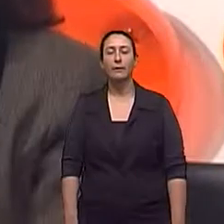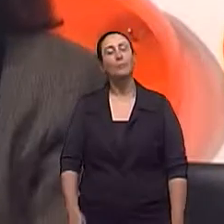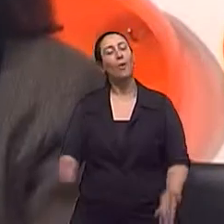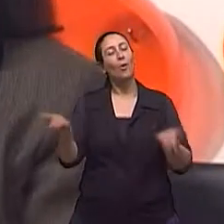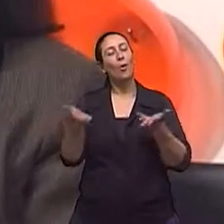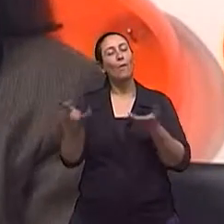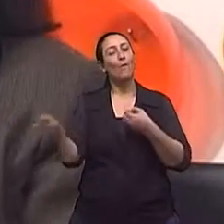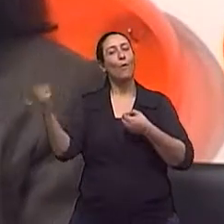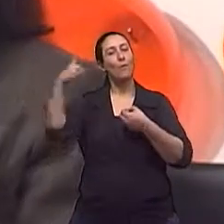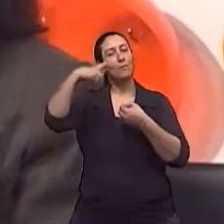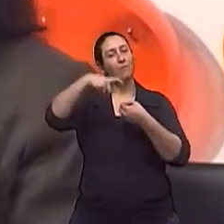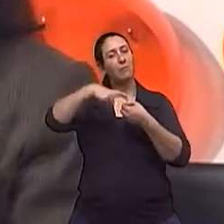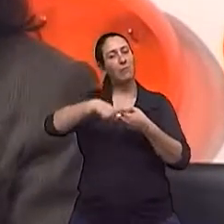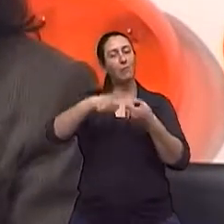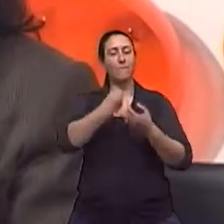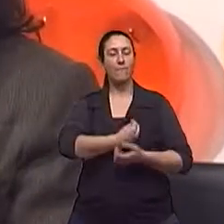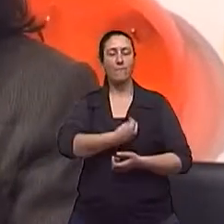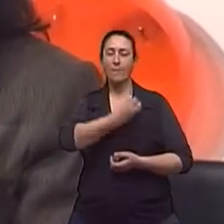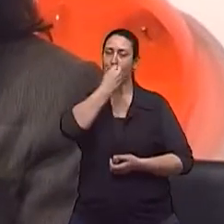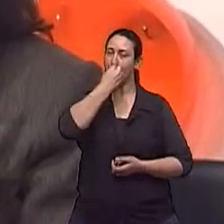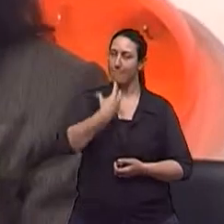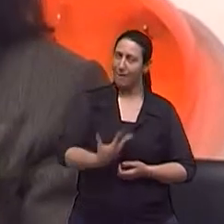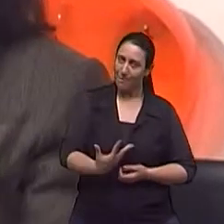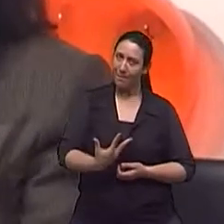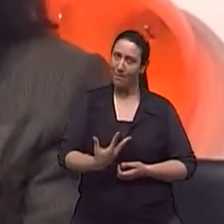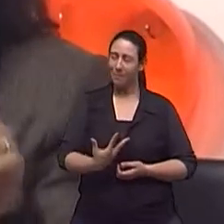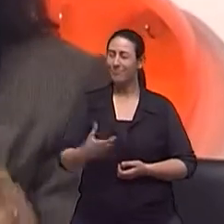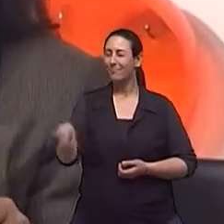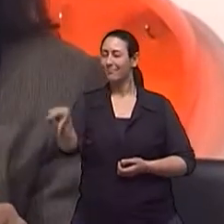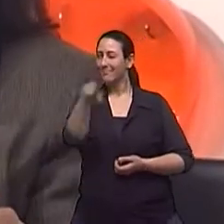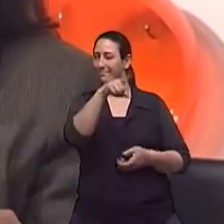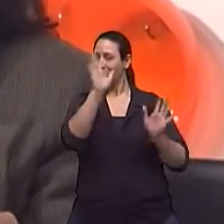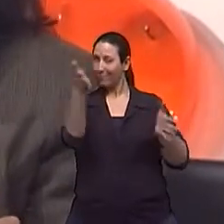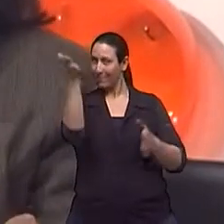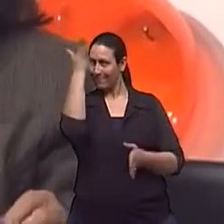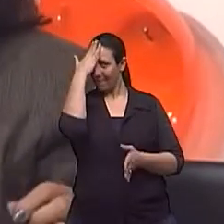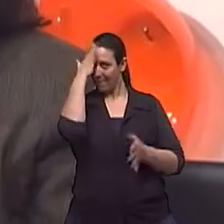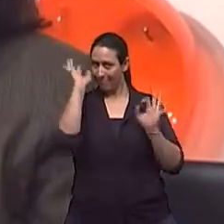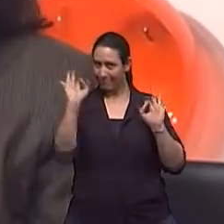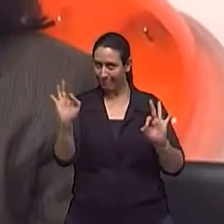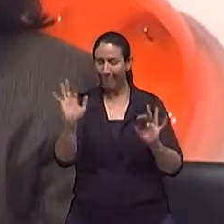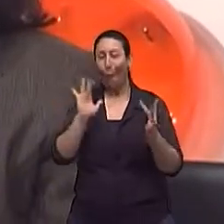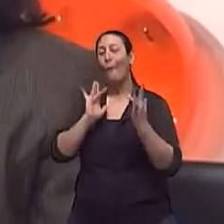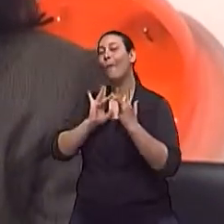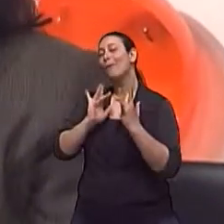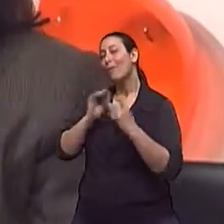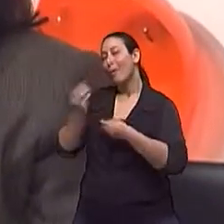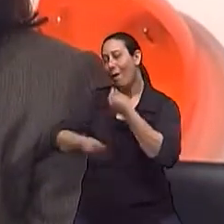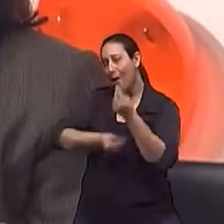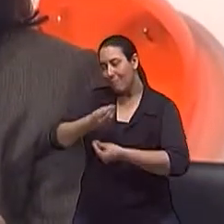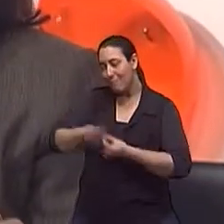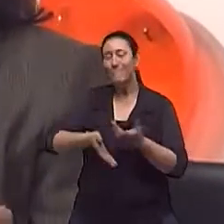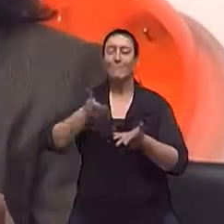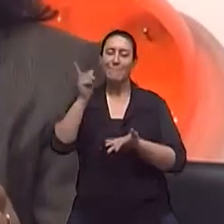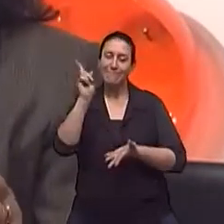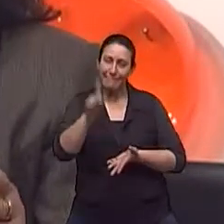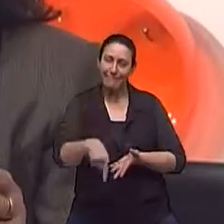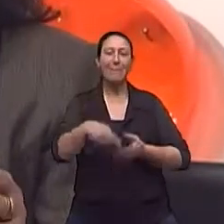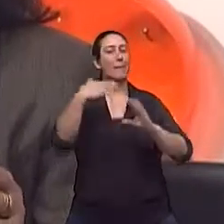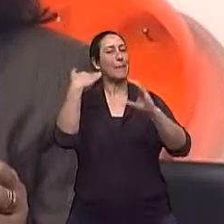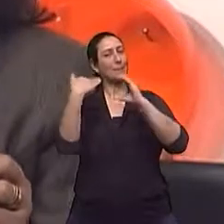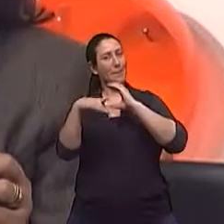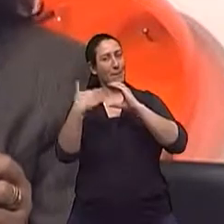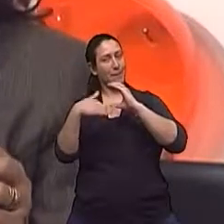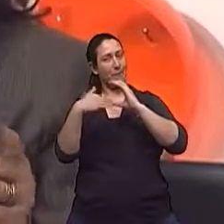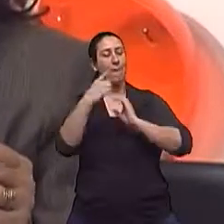Estamos de volta com o nosso Viva Bem de hoje. Ah, você já sabe, né? Pode ter uma conexão direta com a gente através